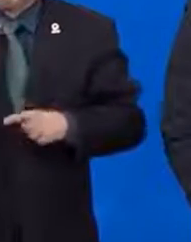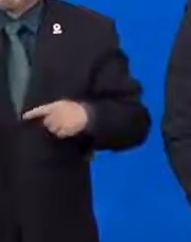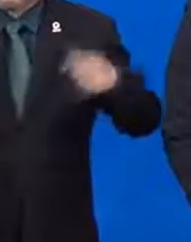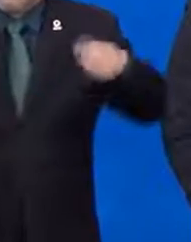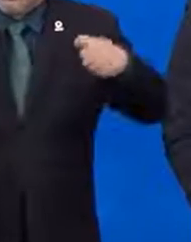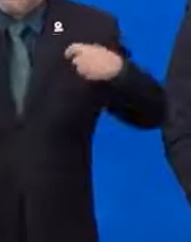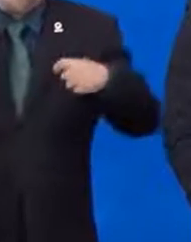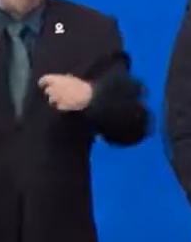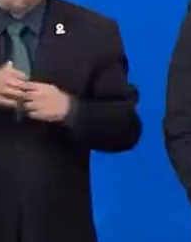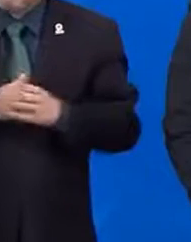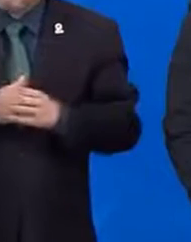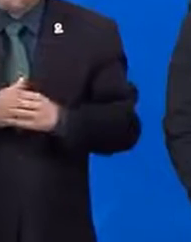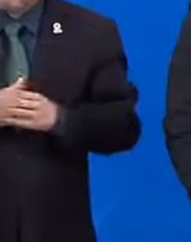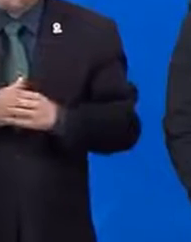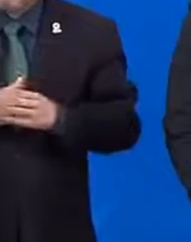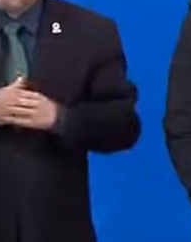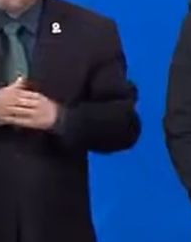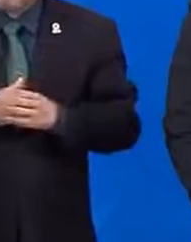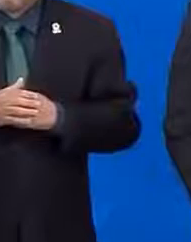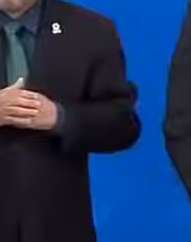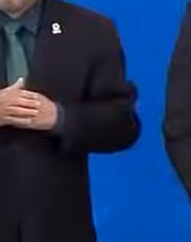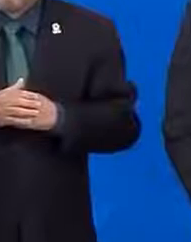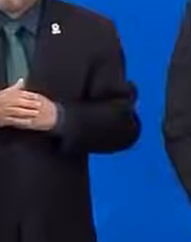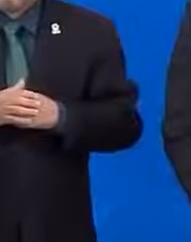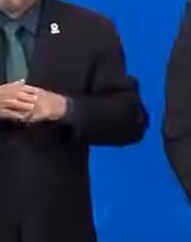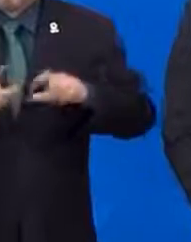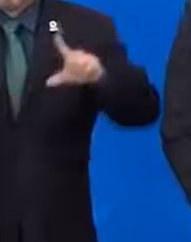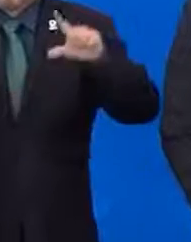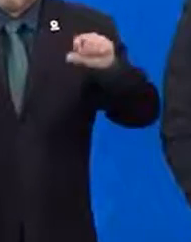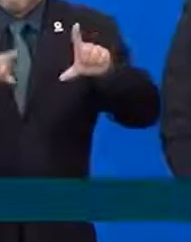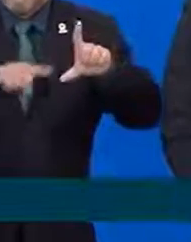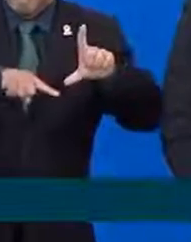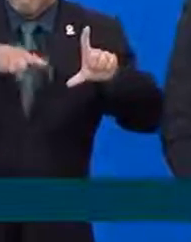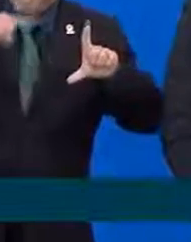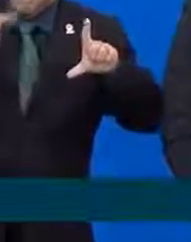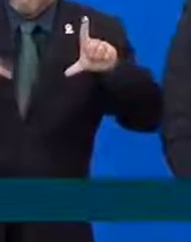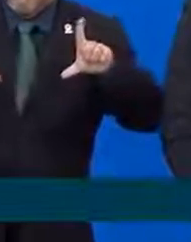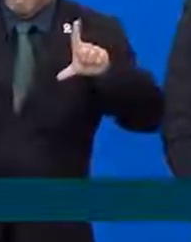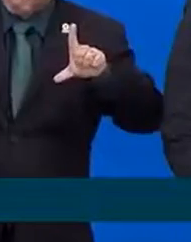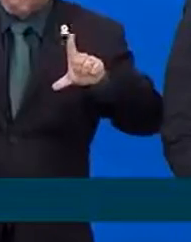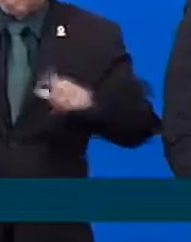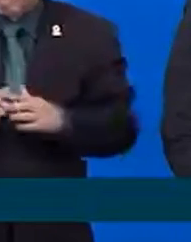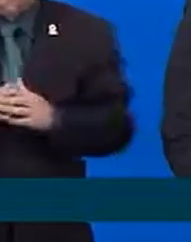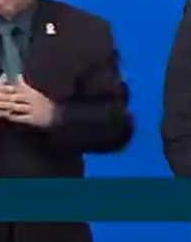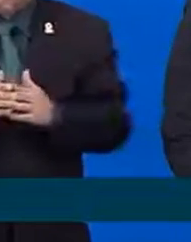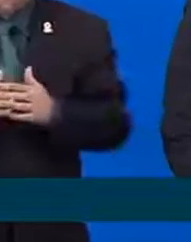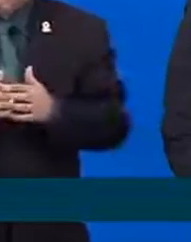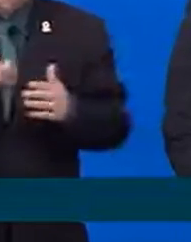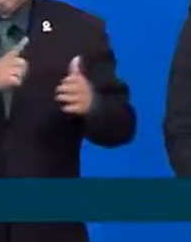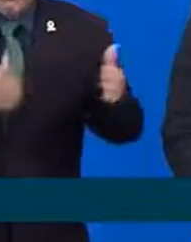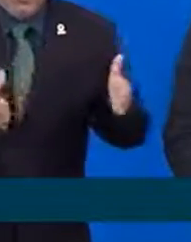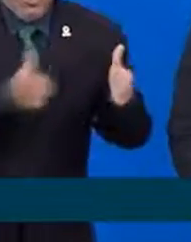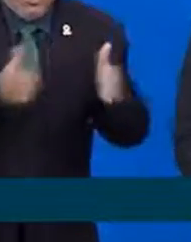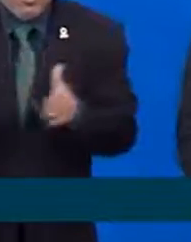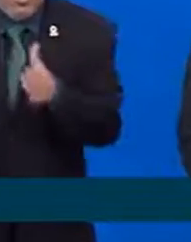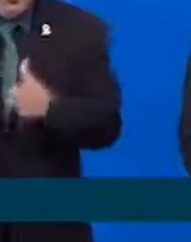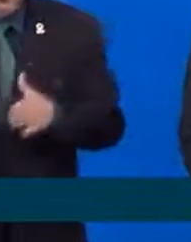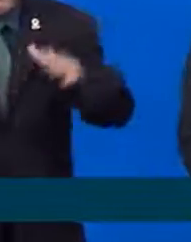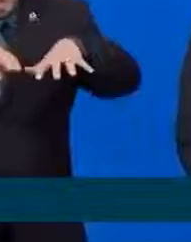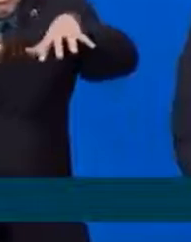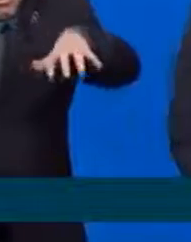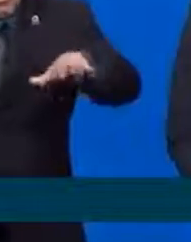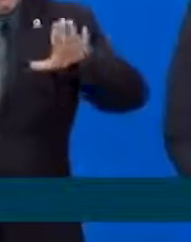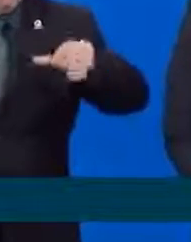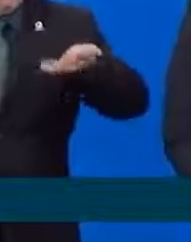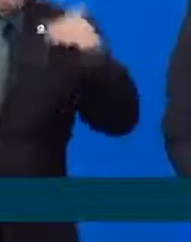possível, diminuir a altura dessas duas ondas. E elas caminham simultaneamente. Então, o